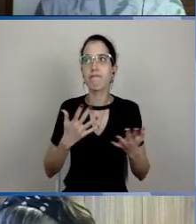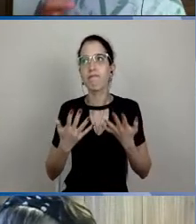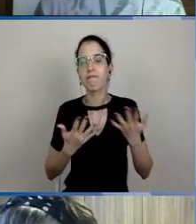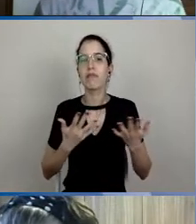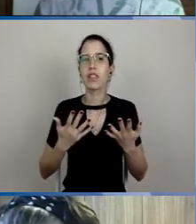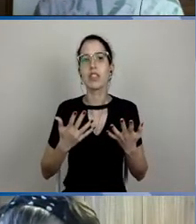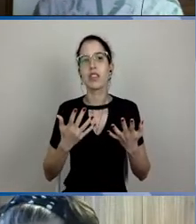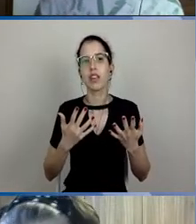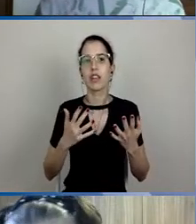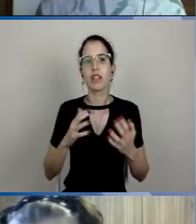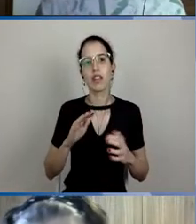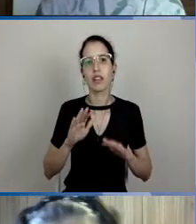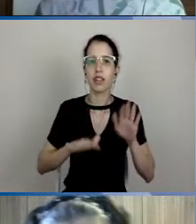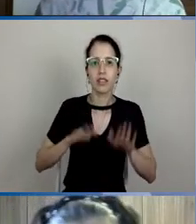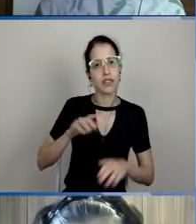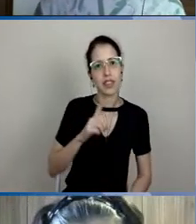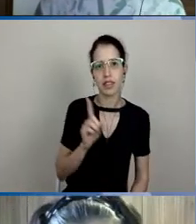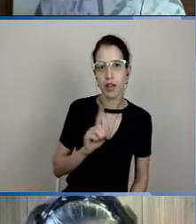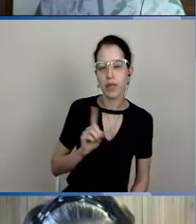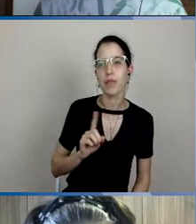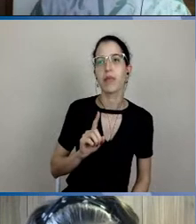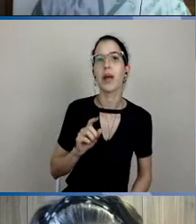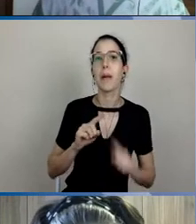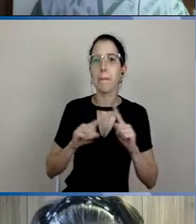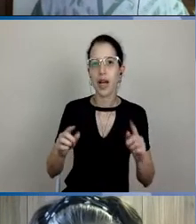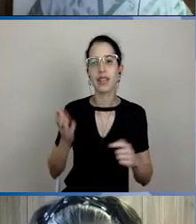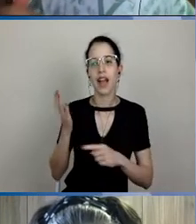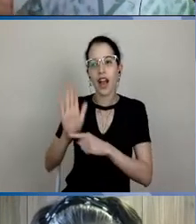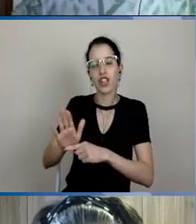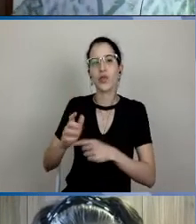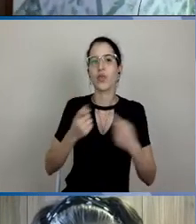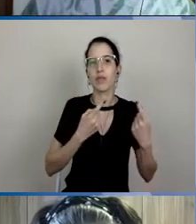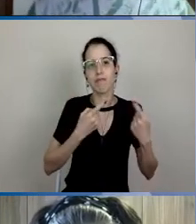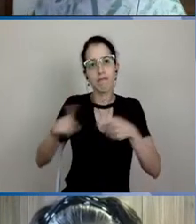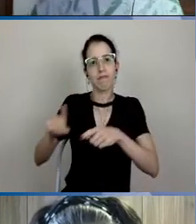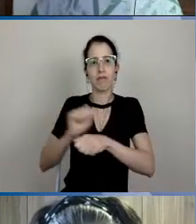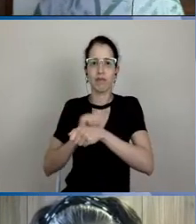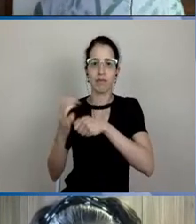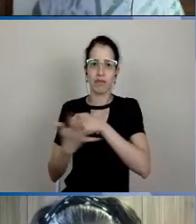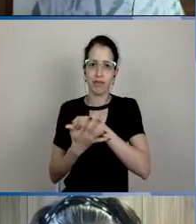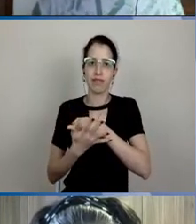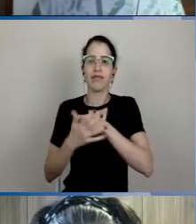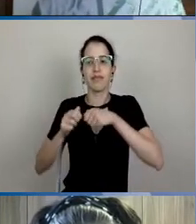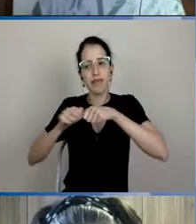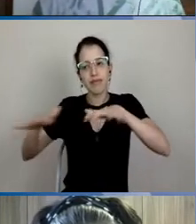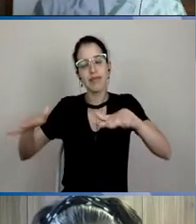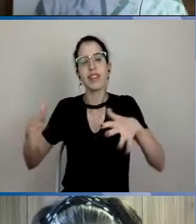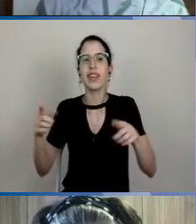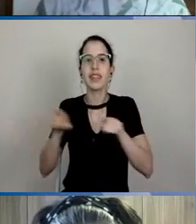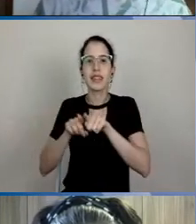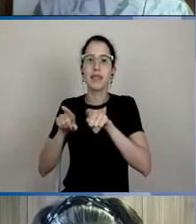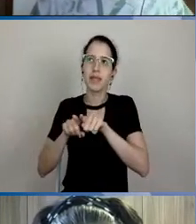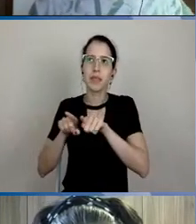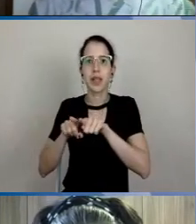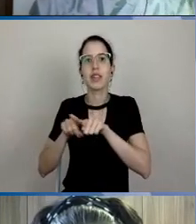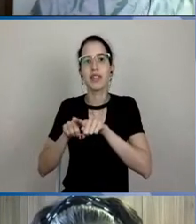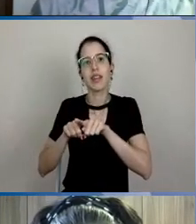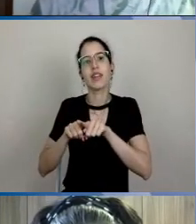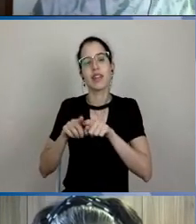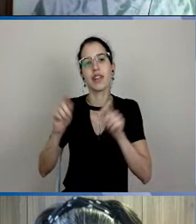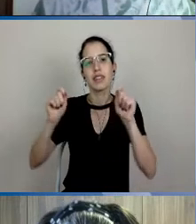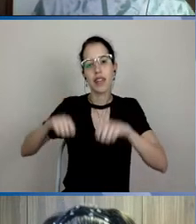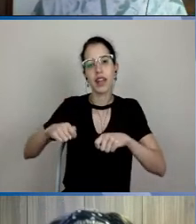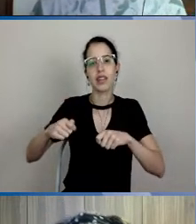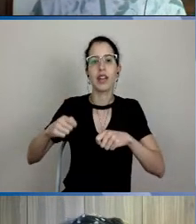UFSCar para que a gente possa ajudar a combater a pandemia. E, coincidentemente, oportunizou, então, a abertura de alguns estágios. Nós vamos